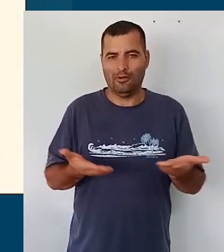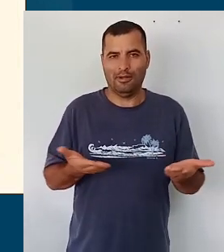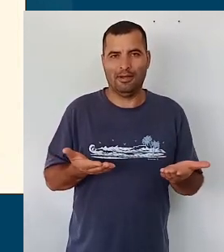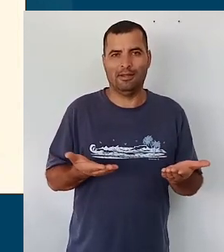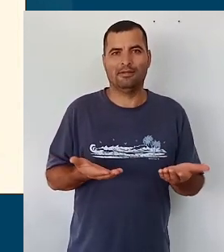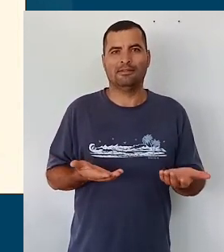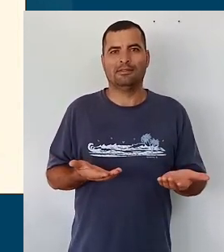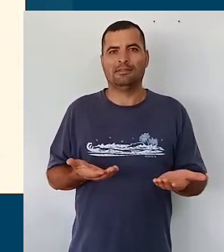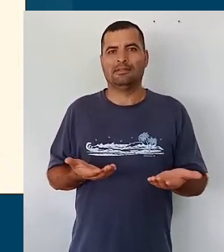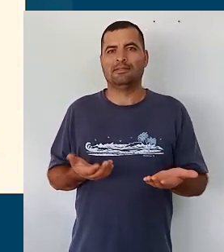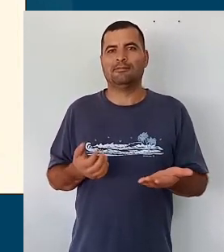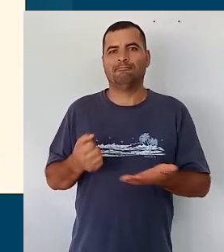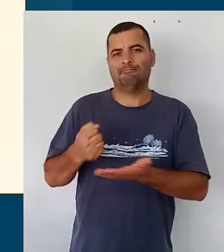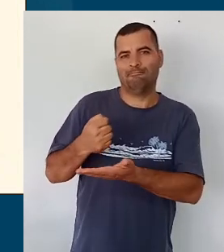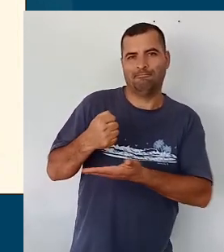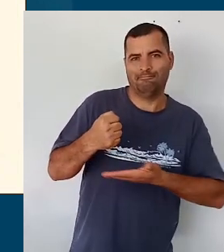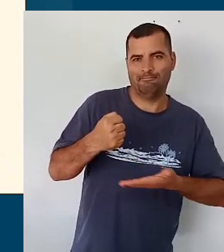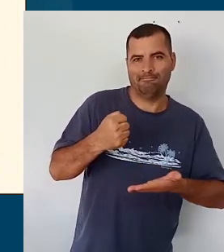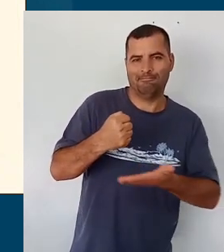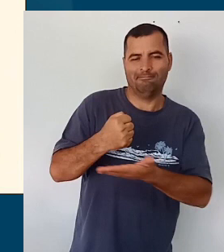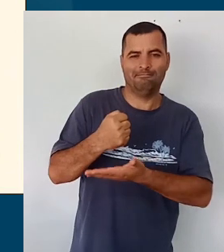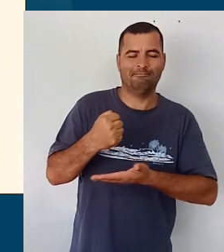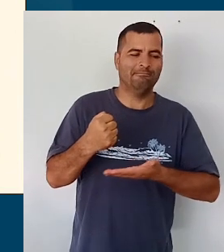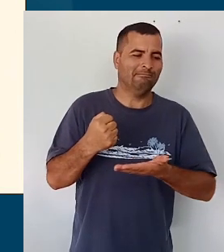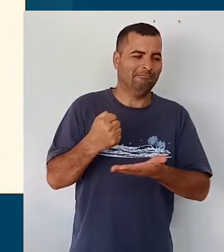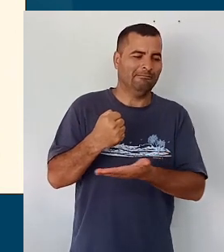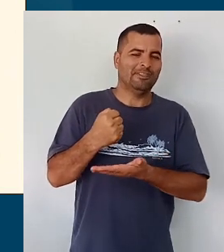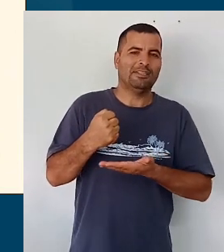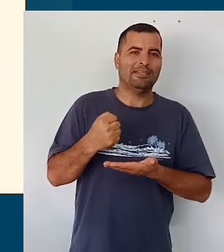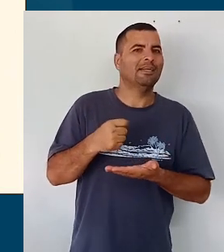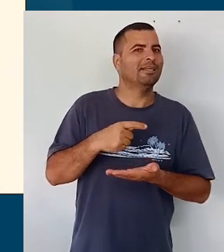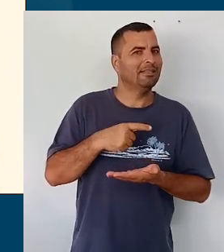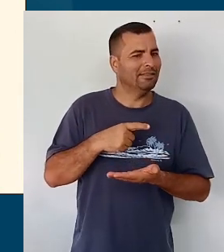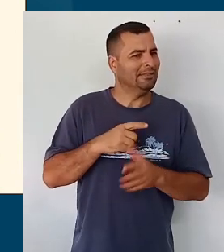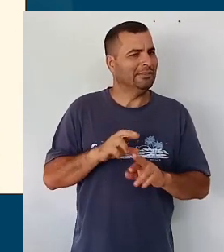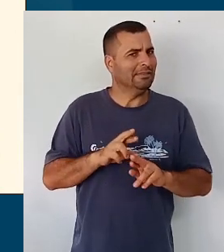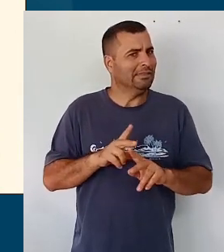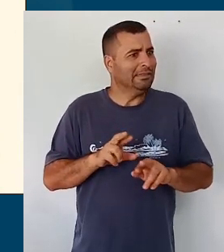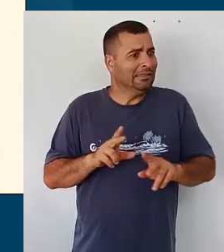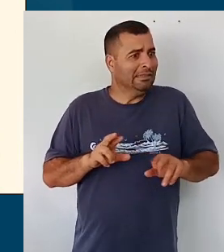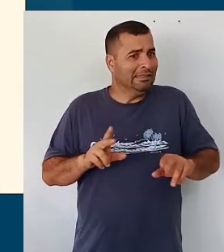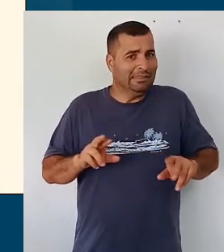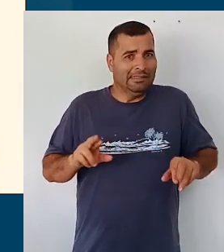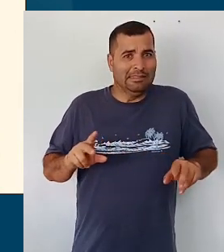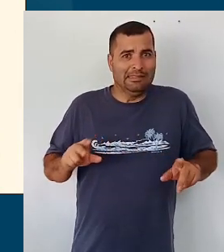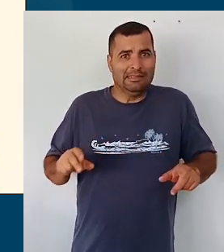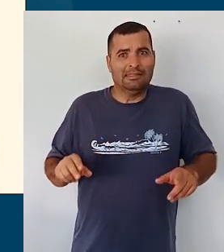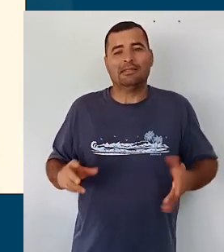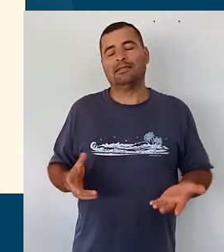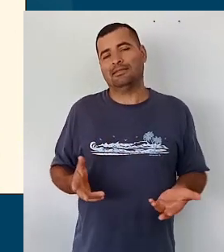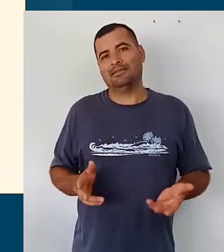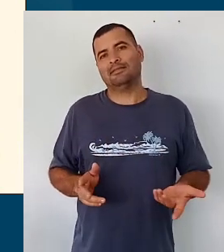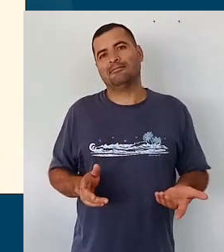educação básica, ela é bastante complexa e demanda, assim,